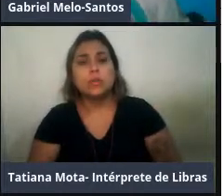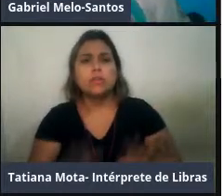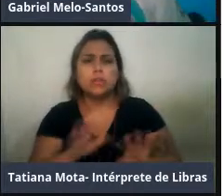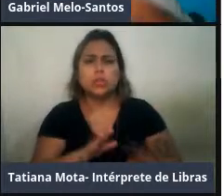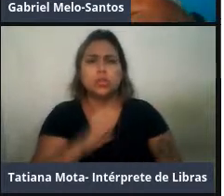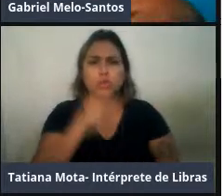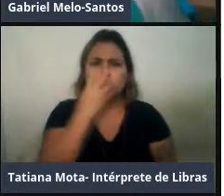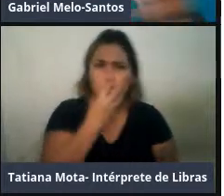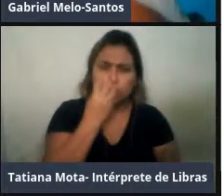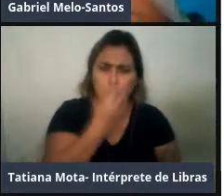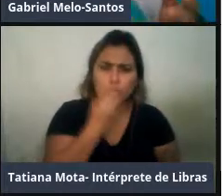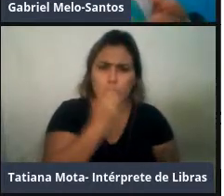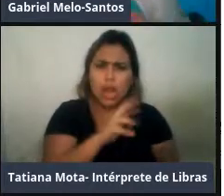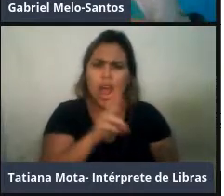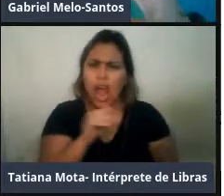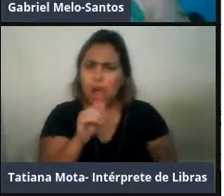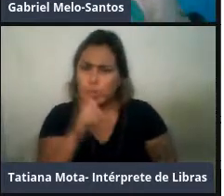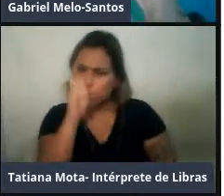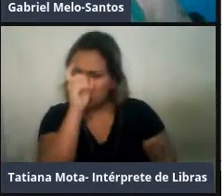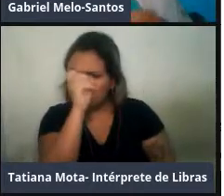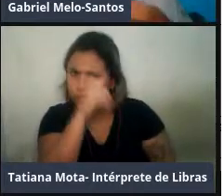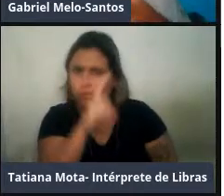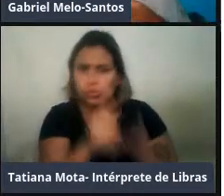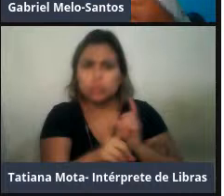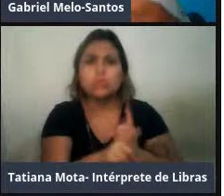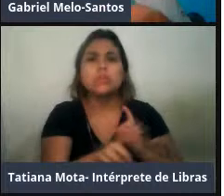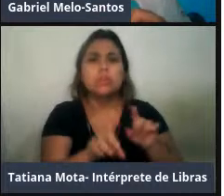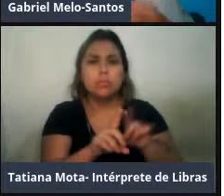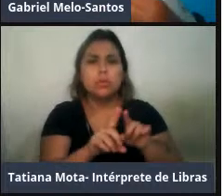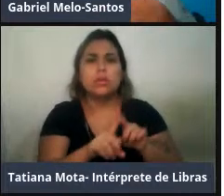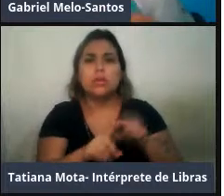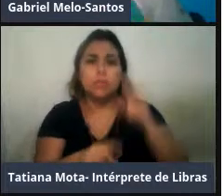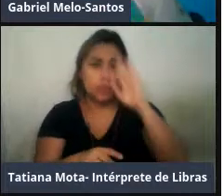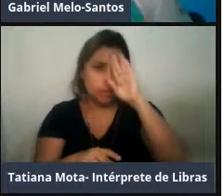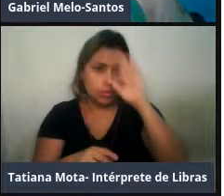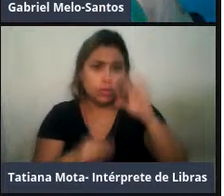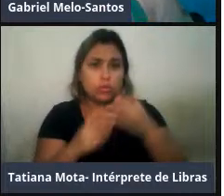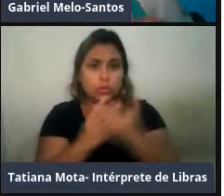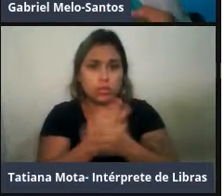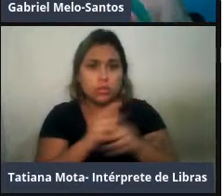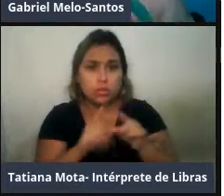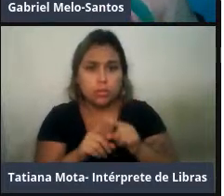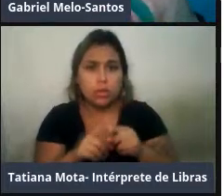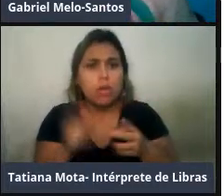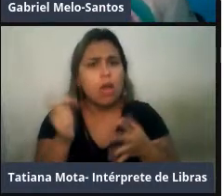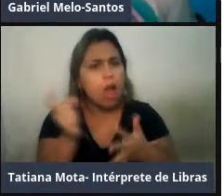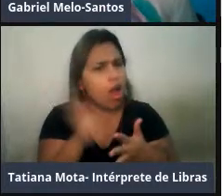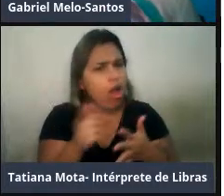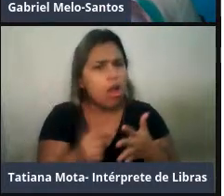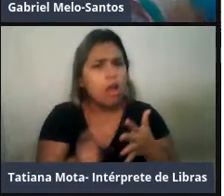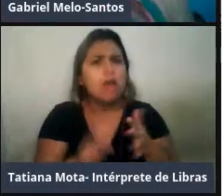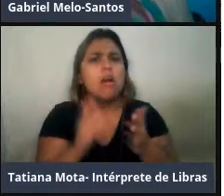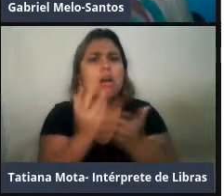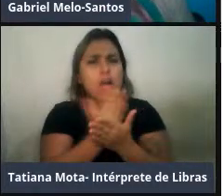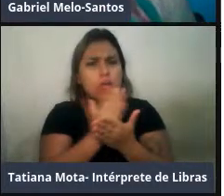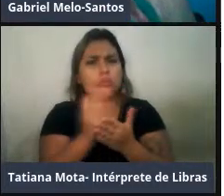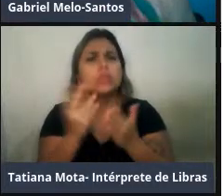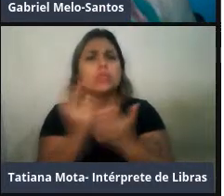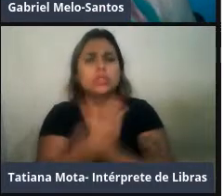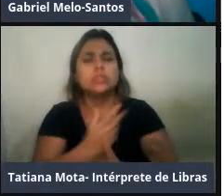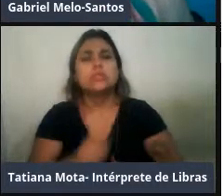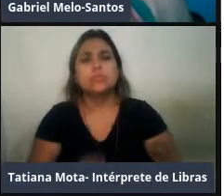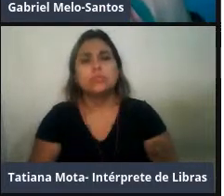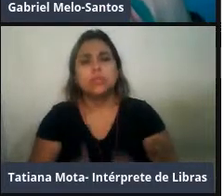até de outras espécies que ocorrem sem patríaco sotália, como o Inha, como a Toninha, como o golfinho da risgarrafa, ou o golfinho